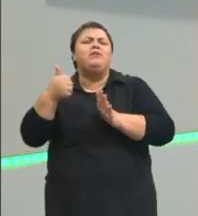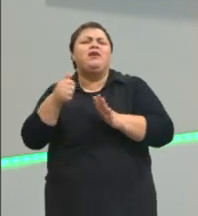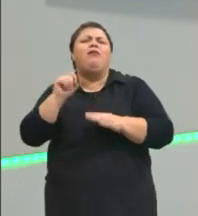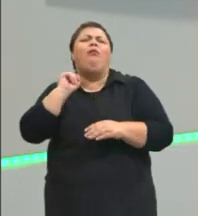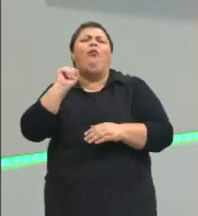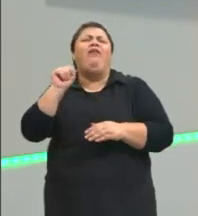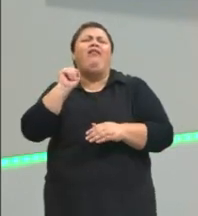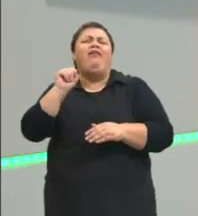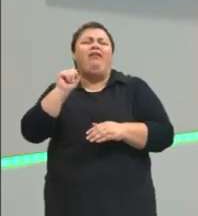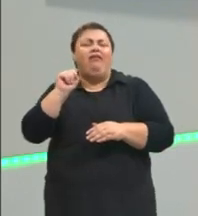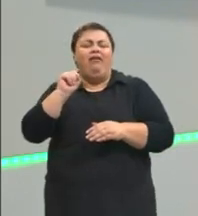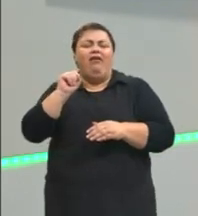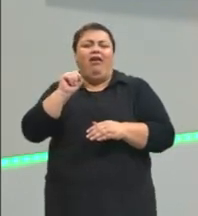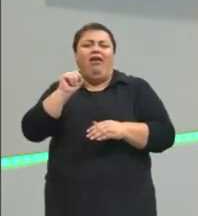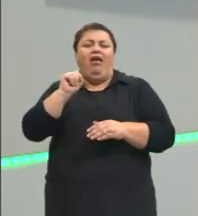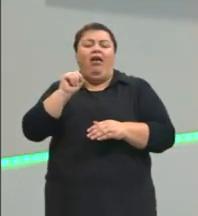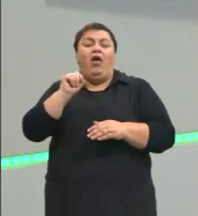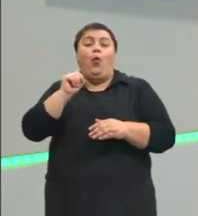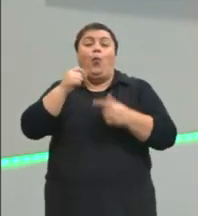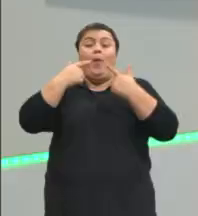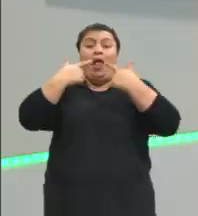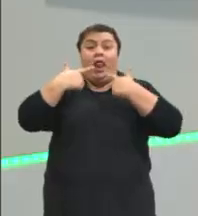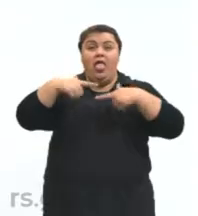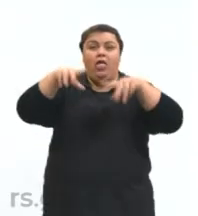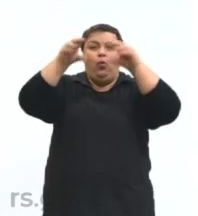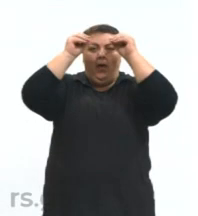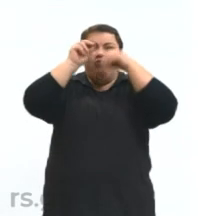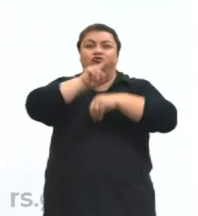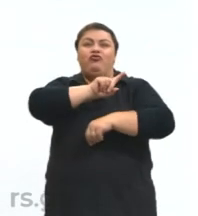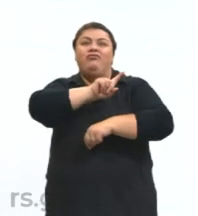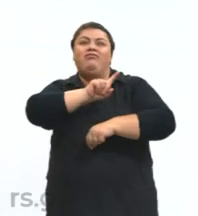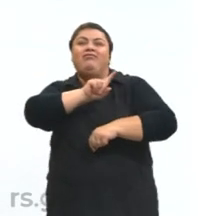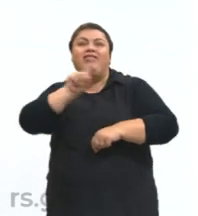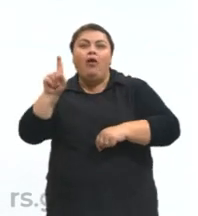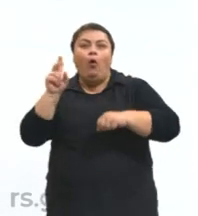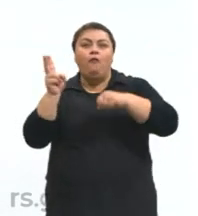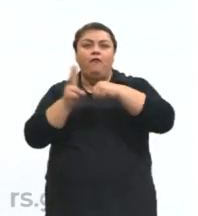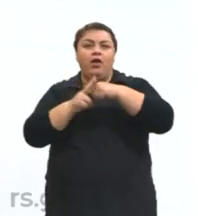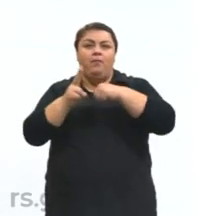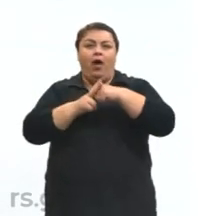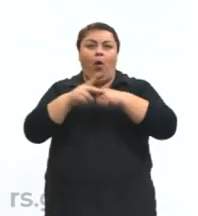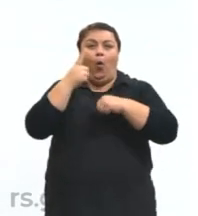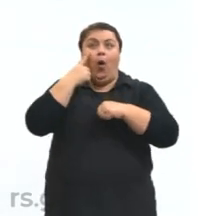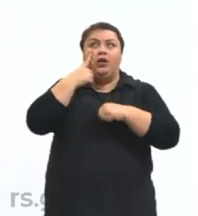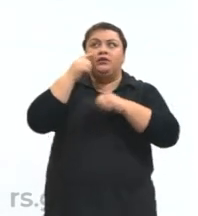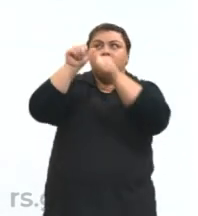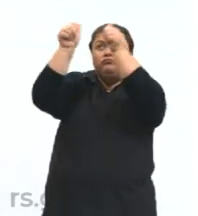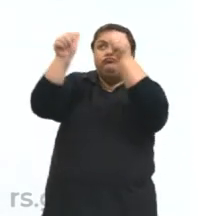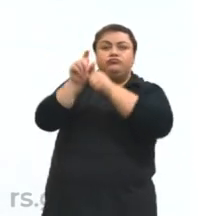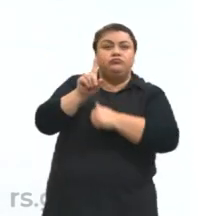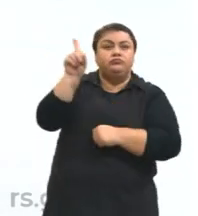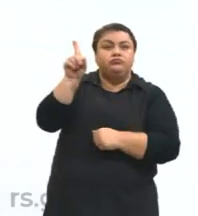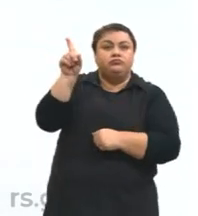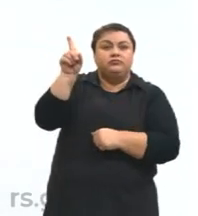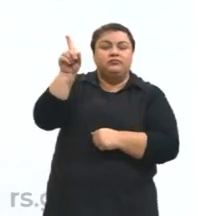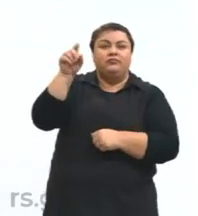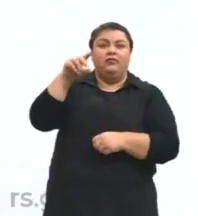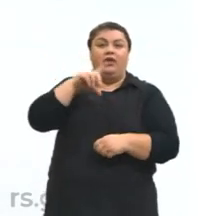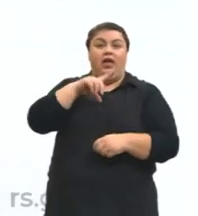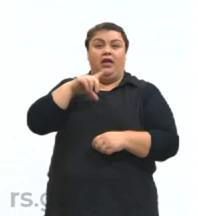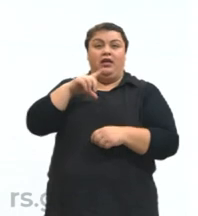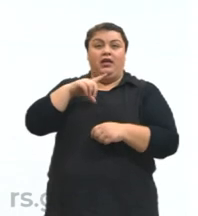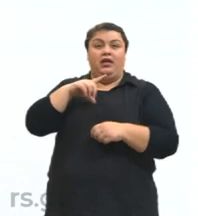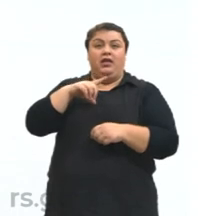linguagem não verbal? Olhem essas imagens que eu trouxe aqui na tela para vocês. Aqui nesse cantinho